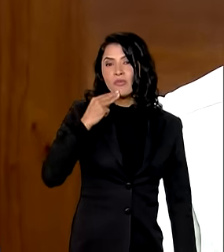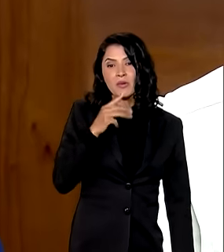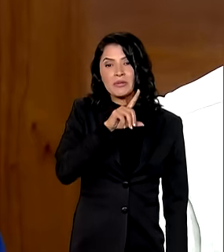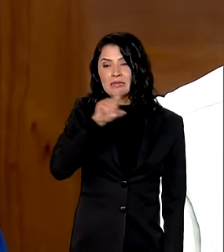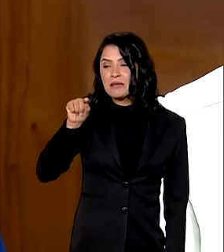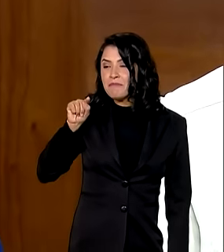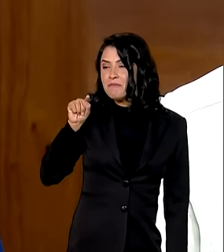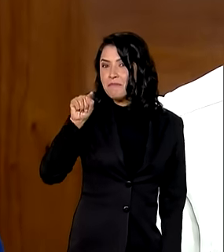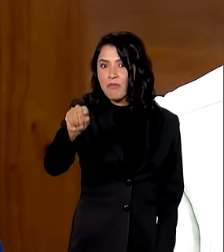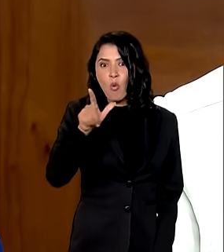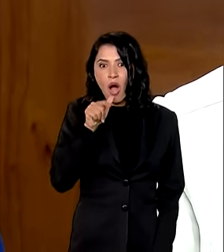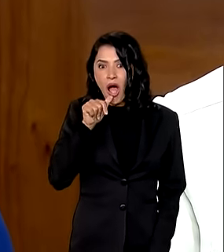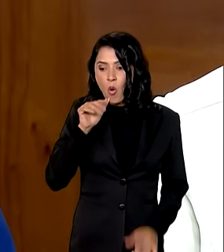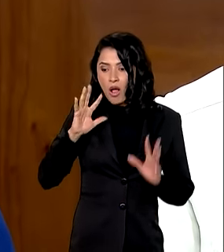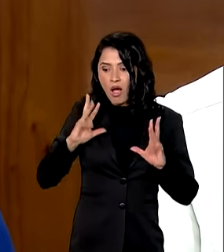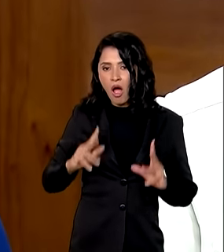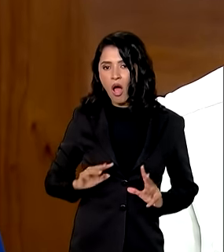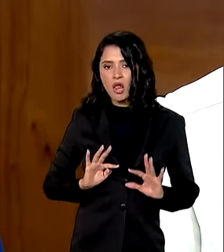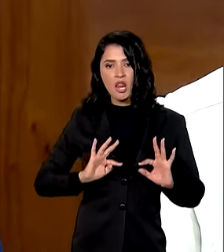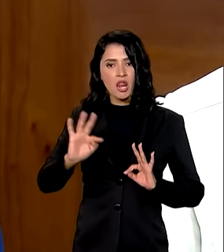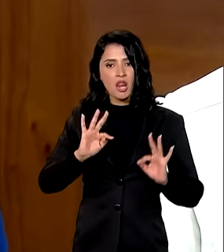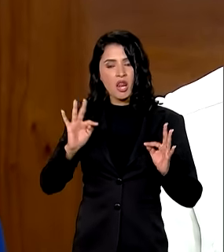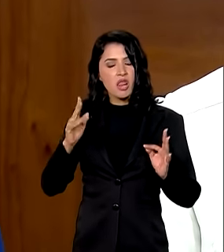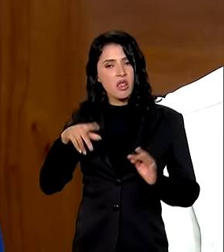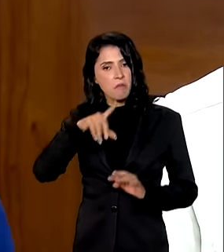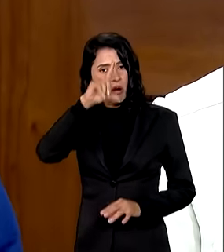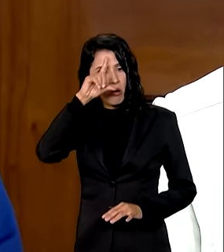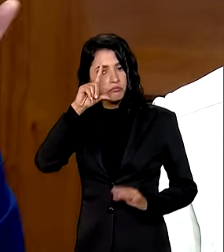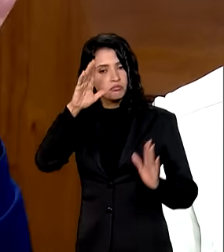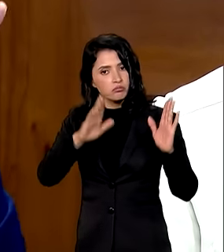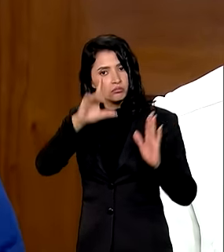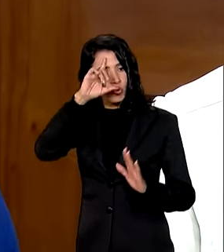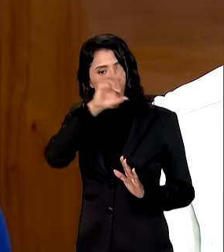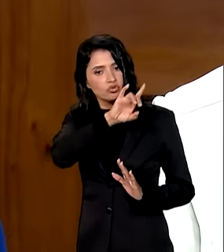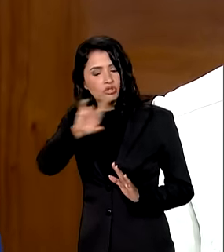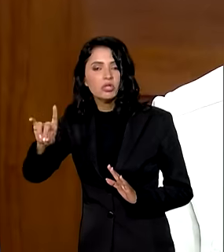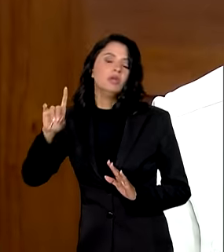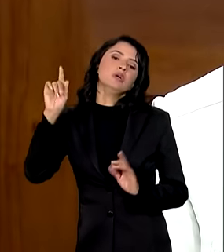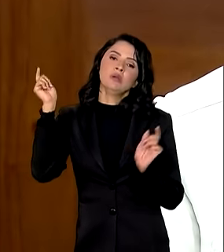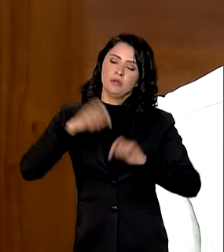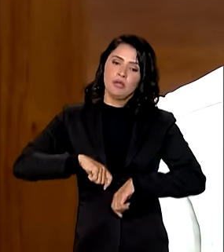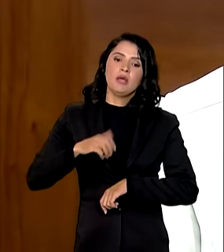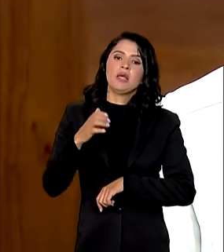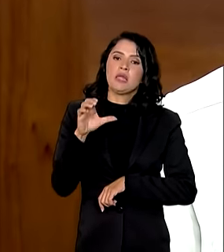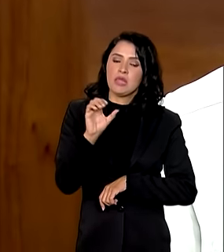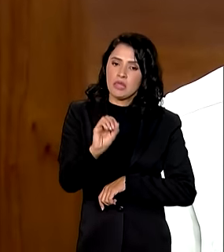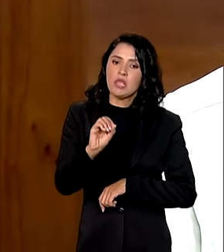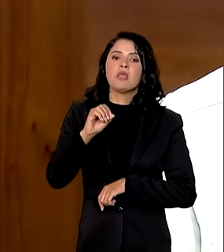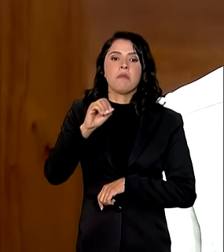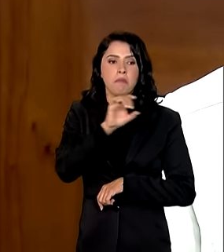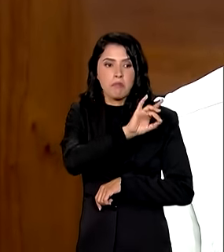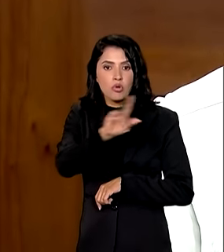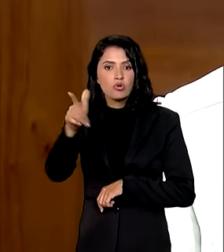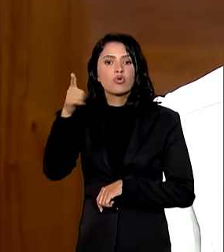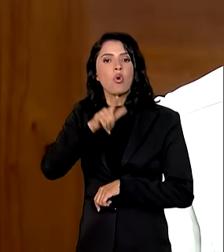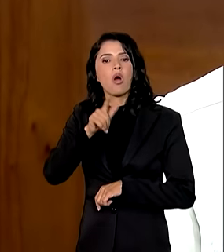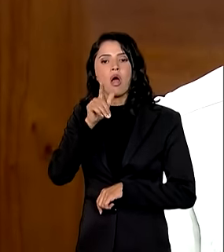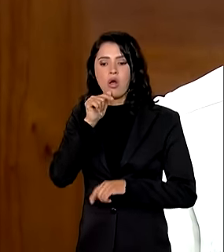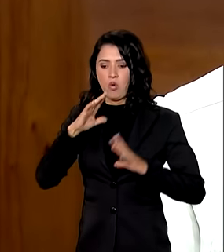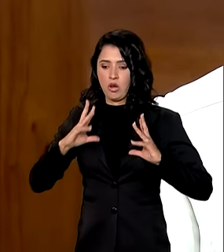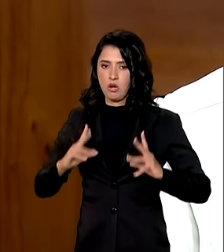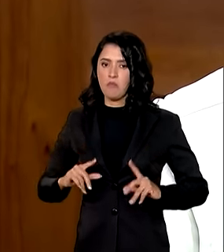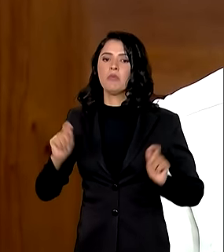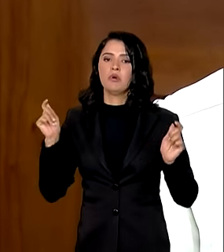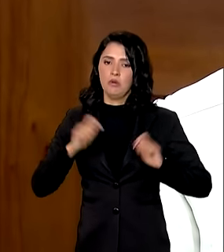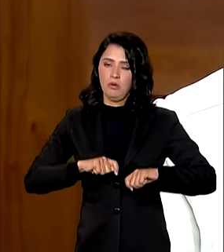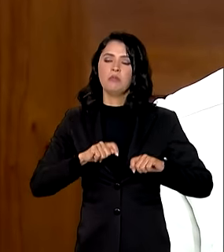água tratada por dia. Então, isso garante uma cota mínima de 10 litros de água tratada por pessoa abrigada se chegar a 100 mil